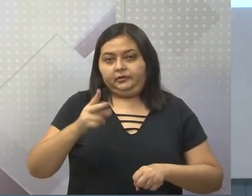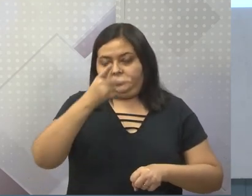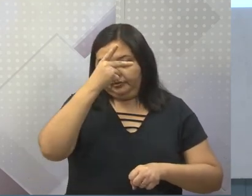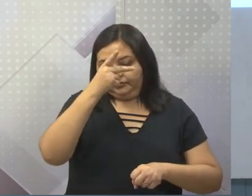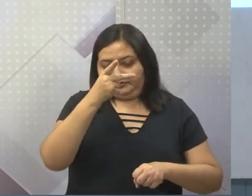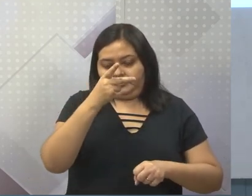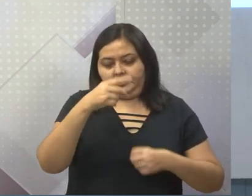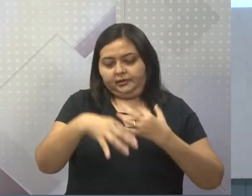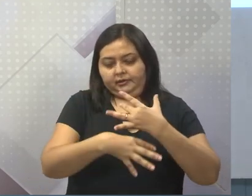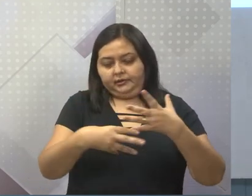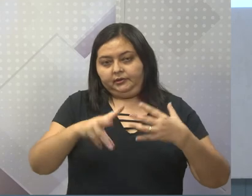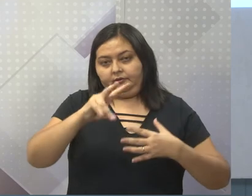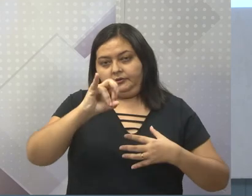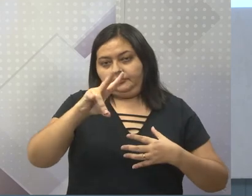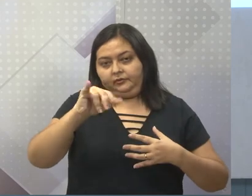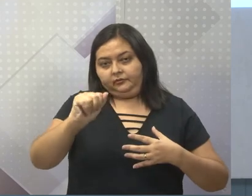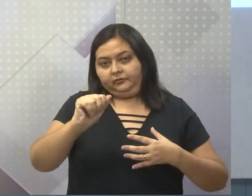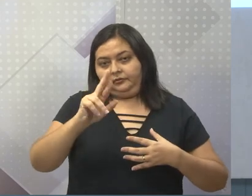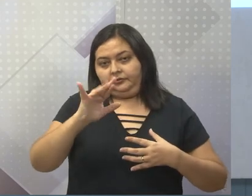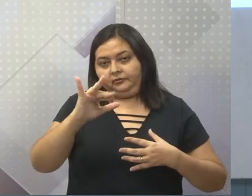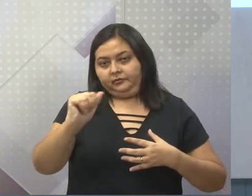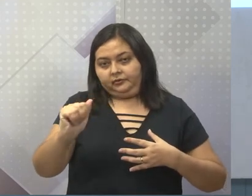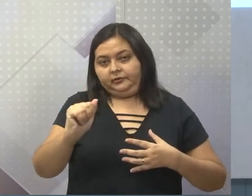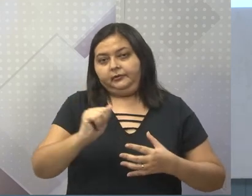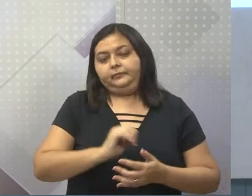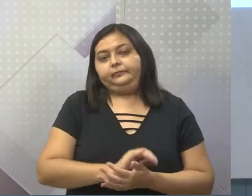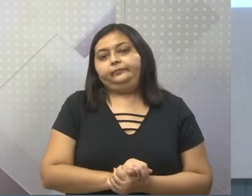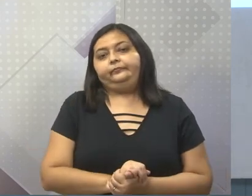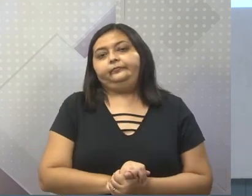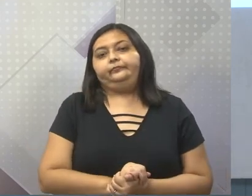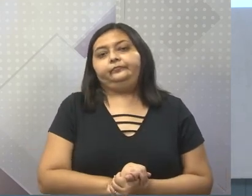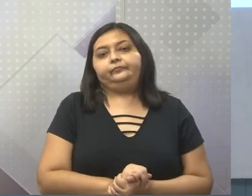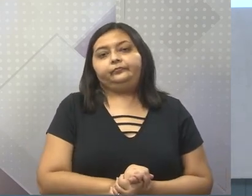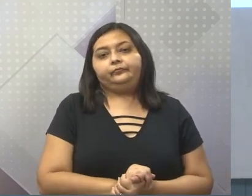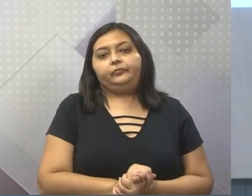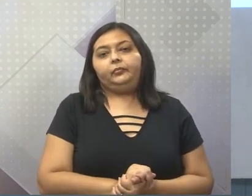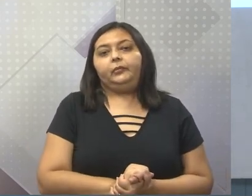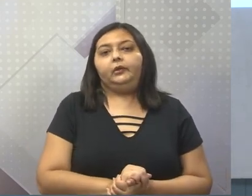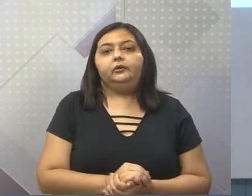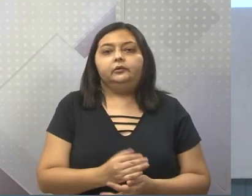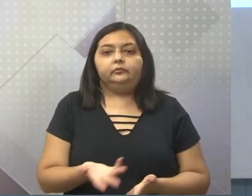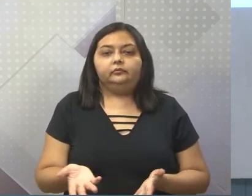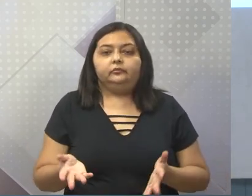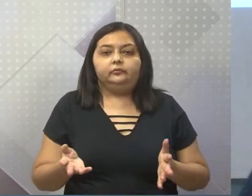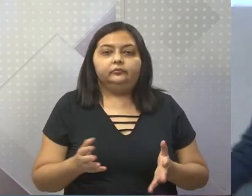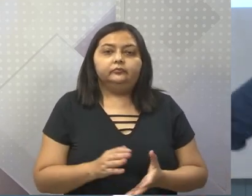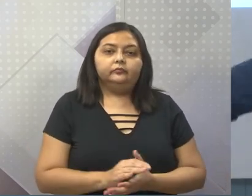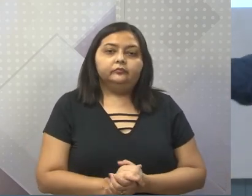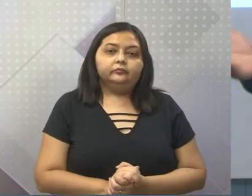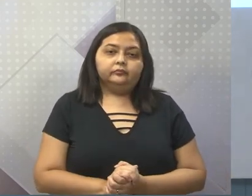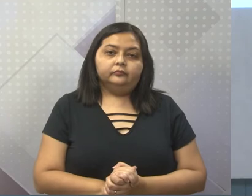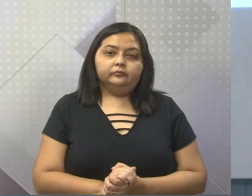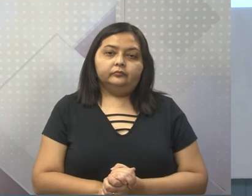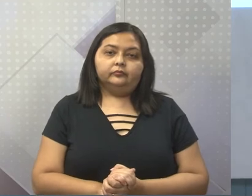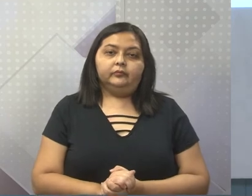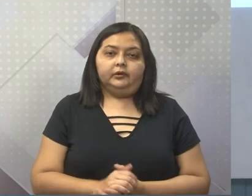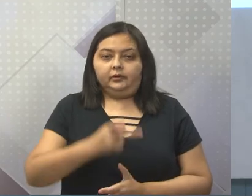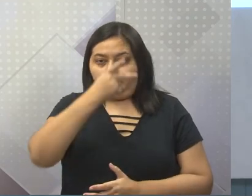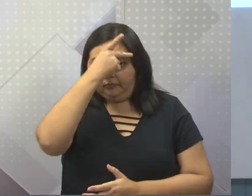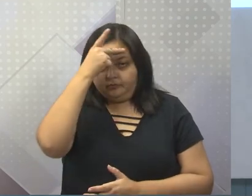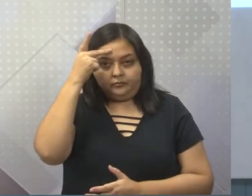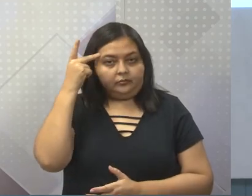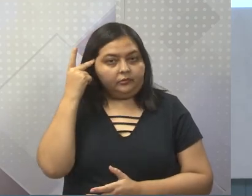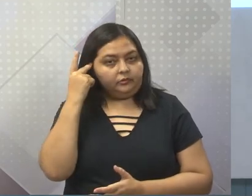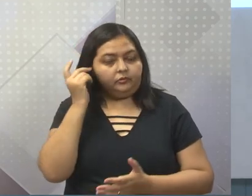Rica. E o desfecho, no desfecho de um andar da Carruagem, no desfecho total, o vai acontecer? Então, vão ter várias pessoas que